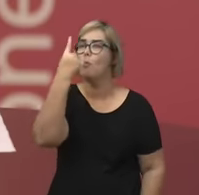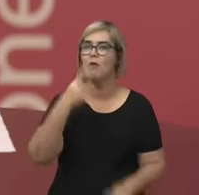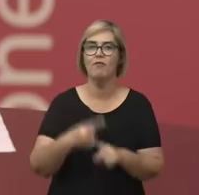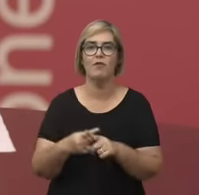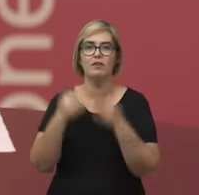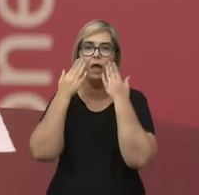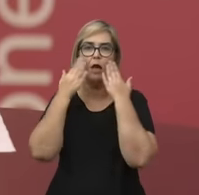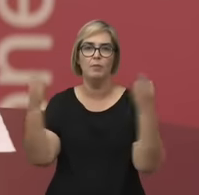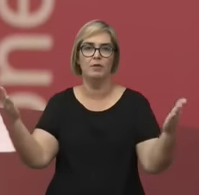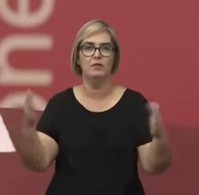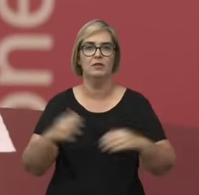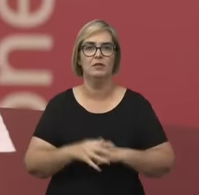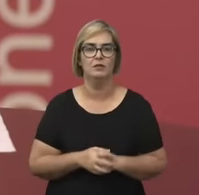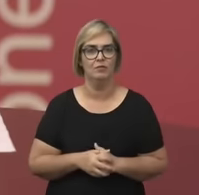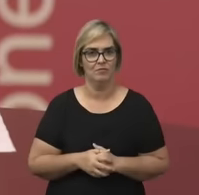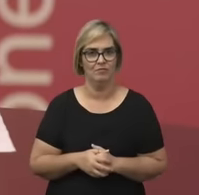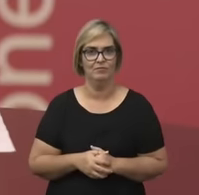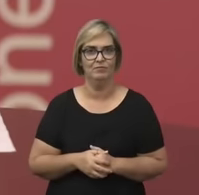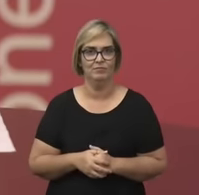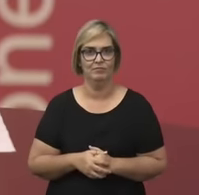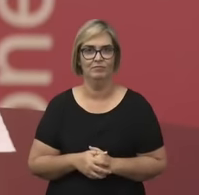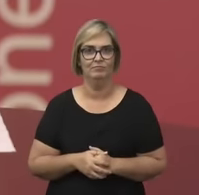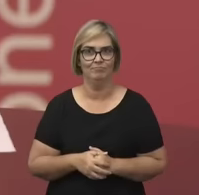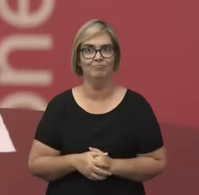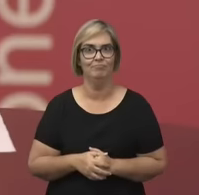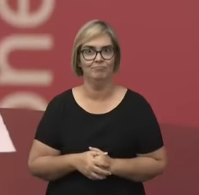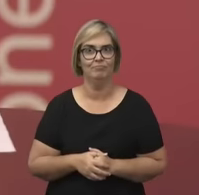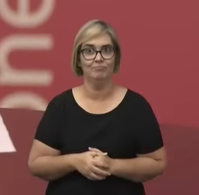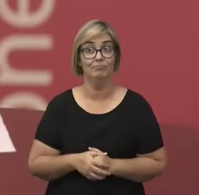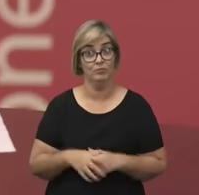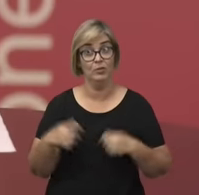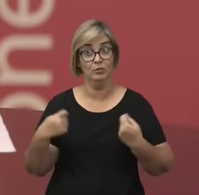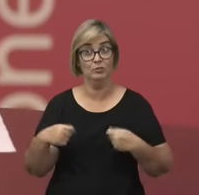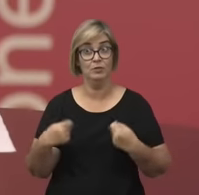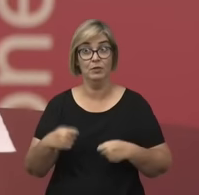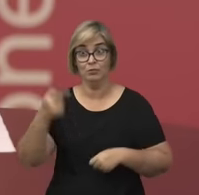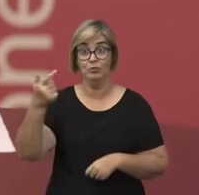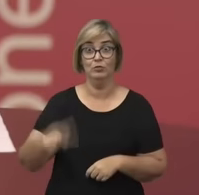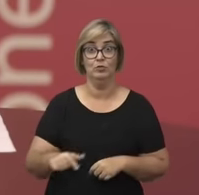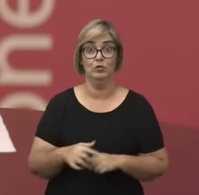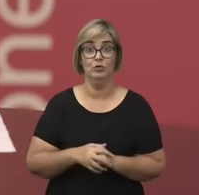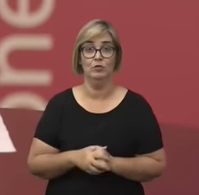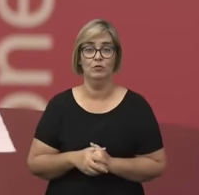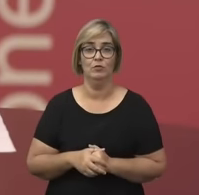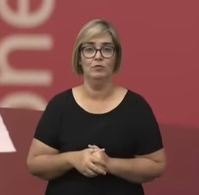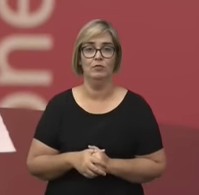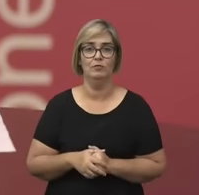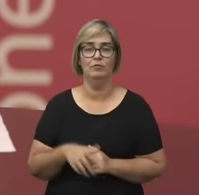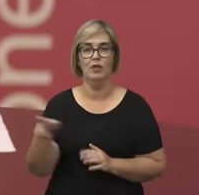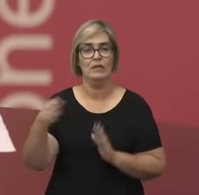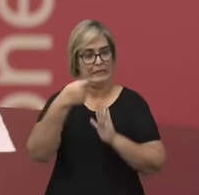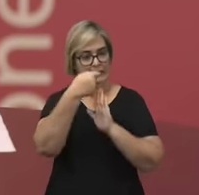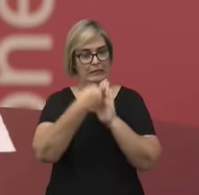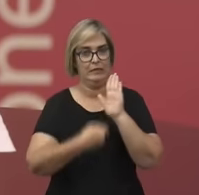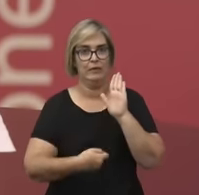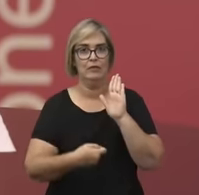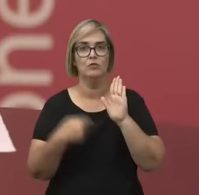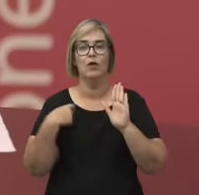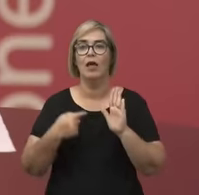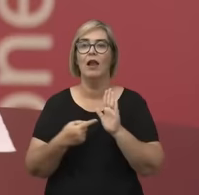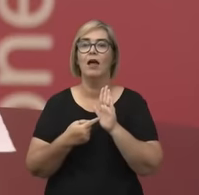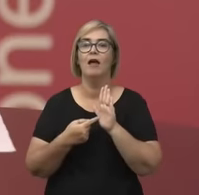Dica! Temos que encená-lo novamente. E é um texto no qual ela opõe,